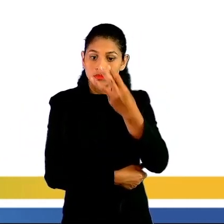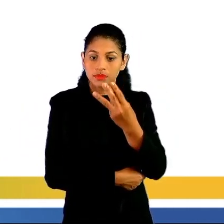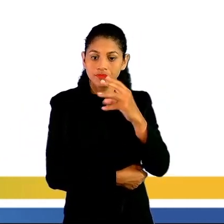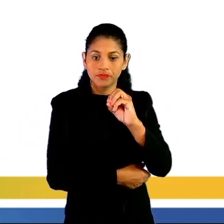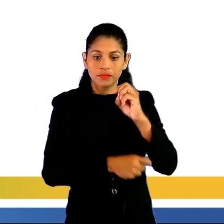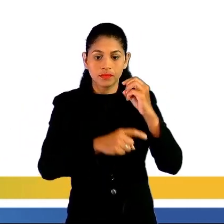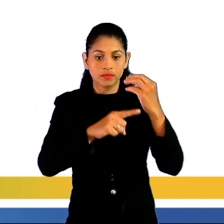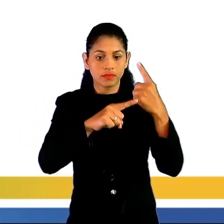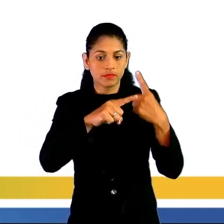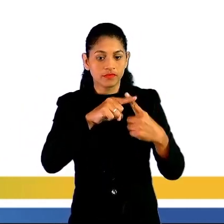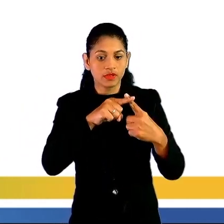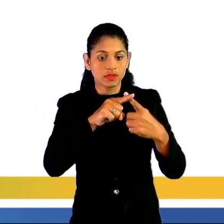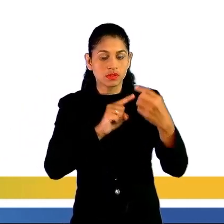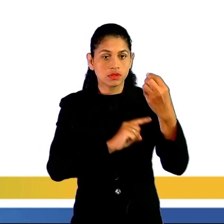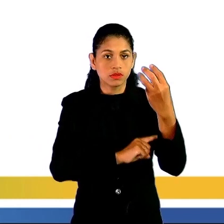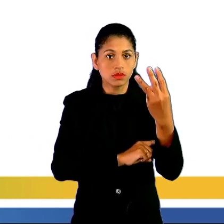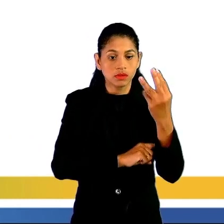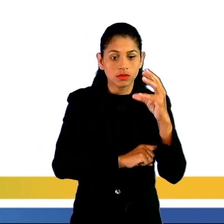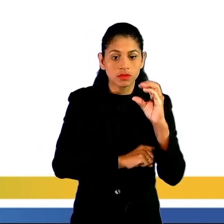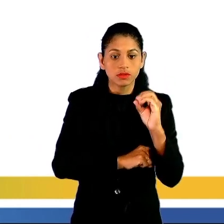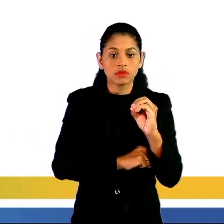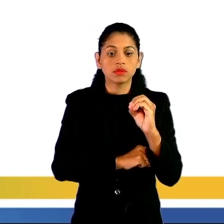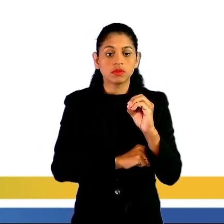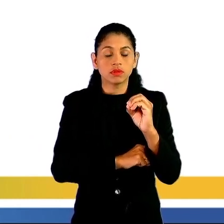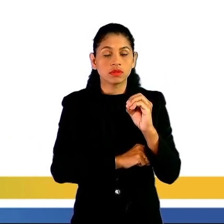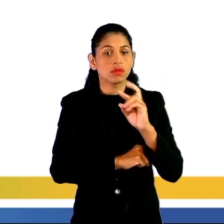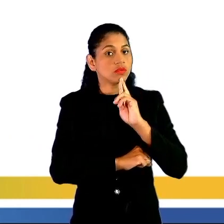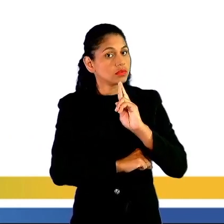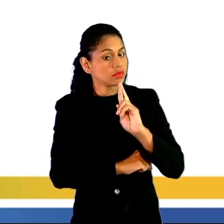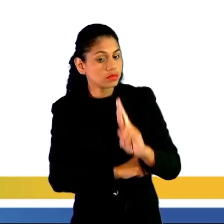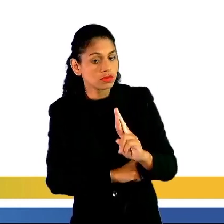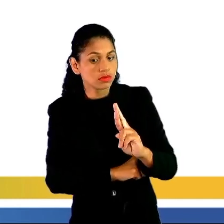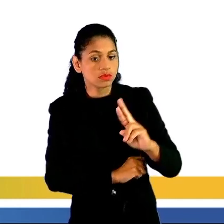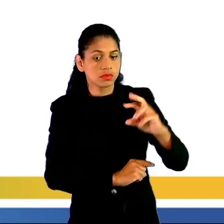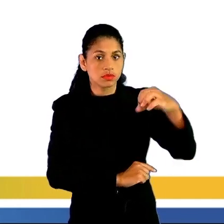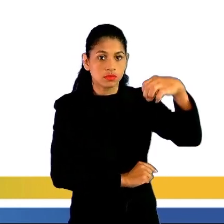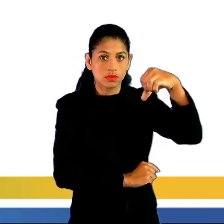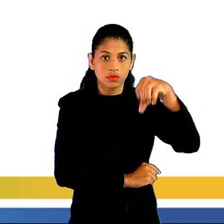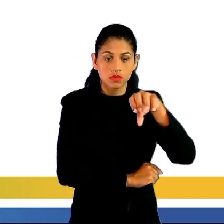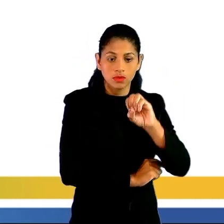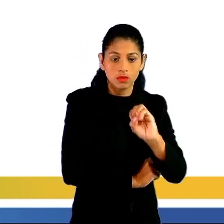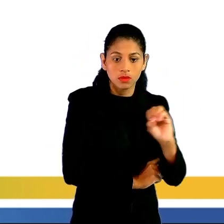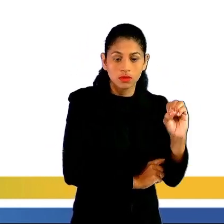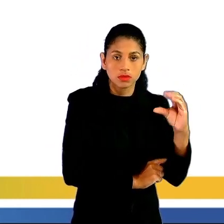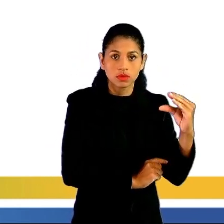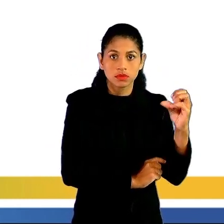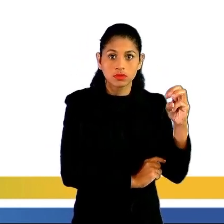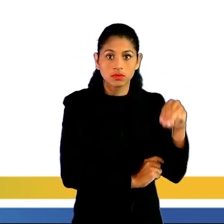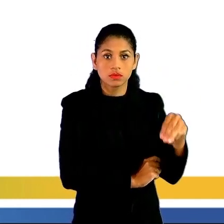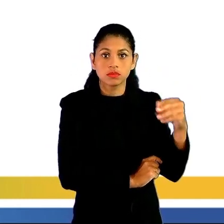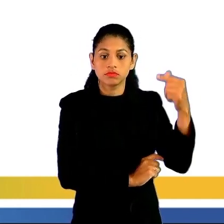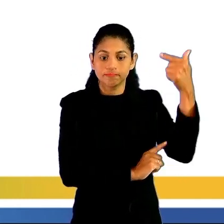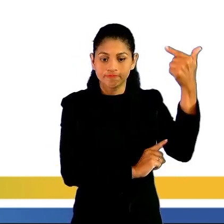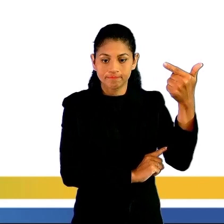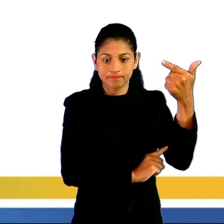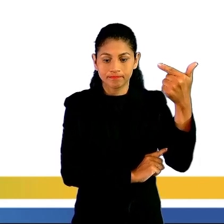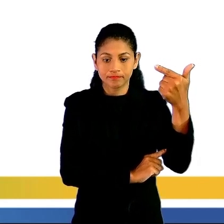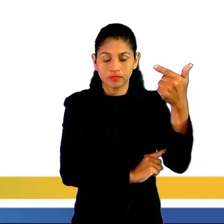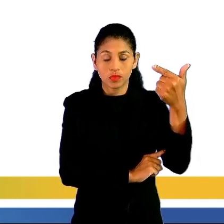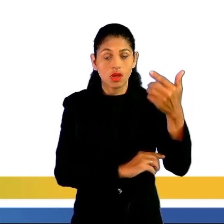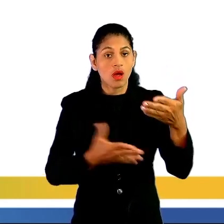centímetros quadrados. E aí, é só fazer a divisão para sabermos o resultado.